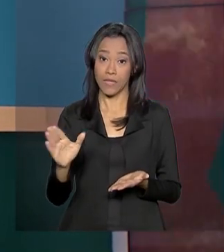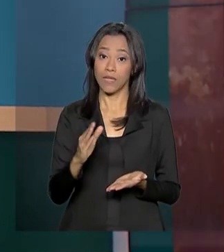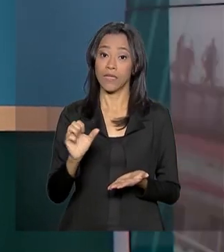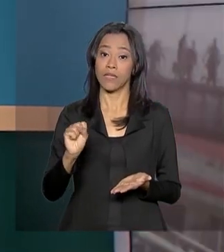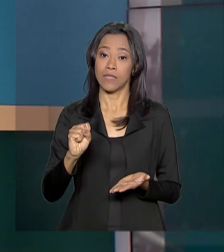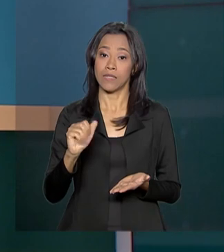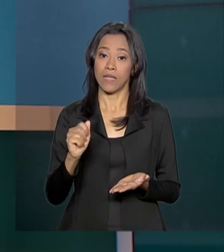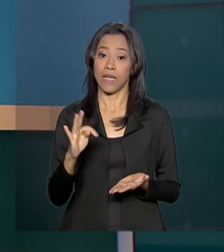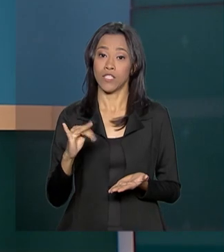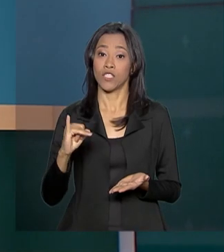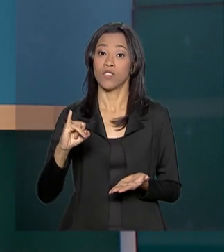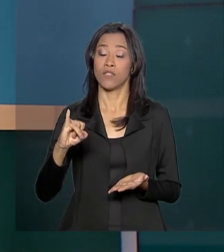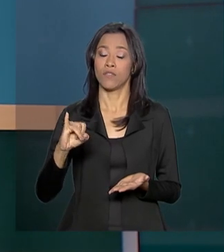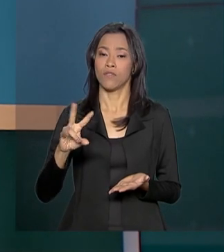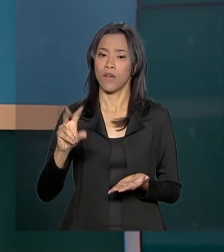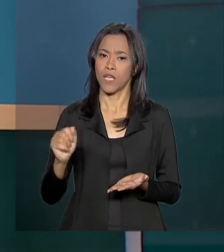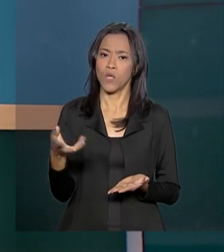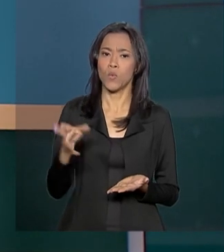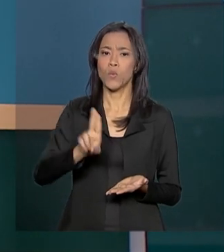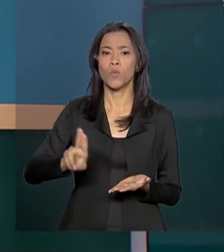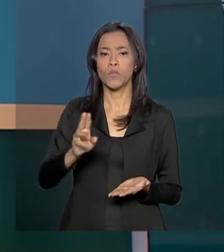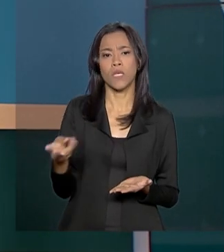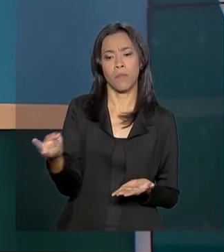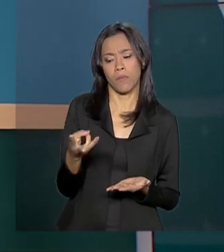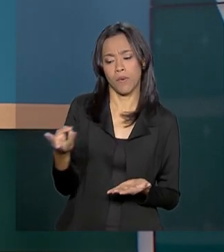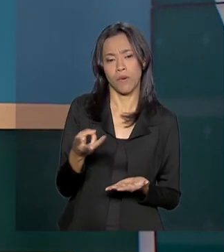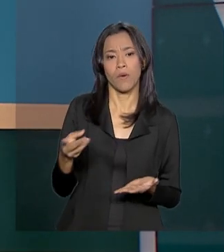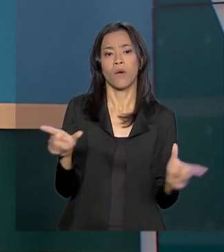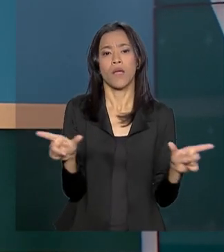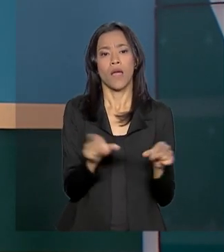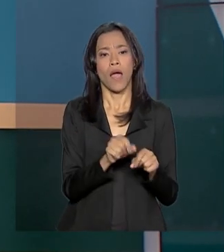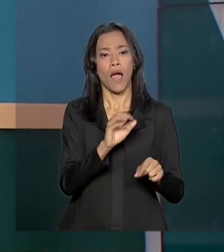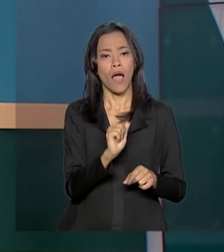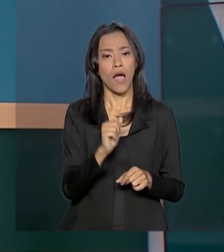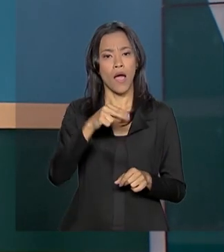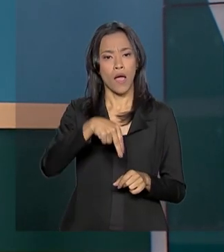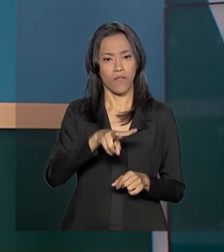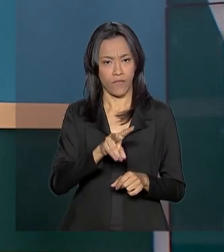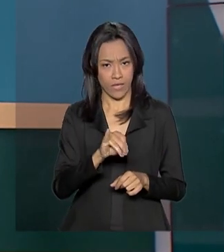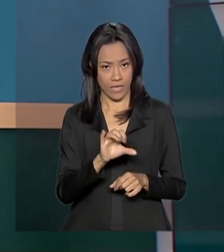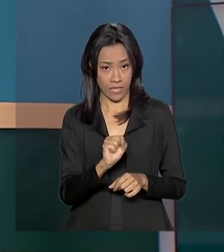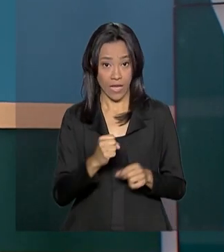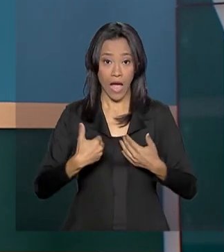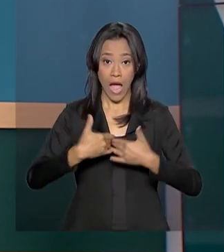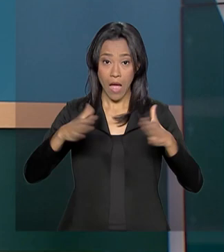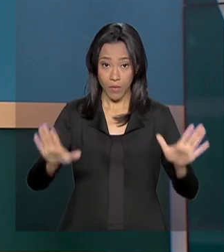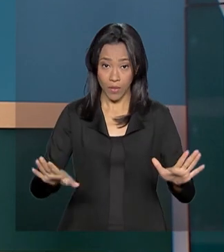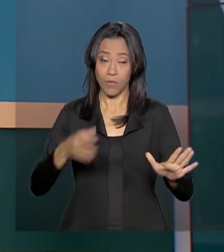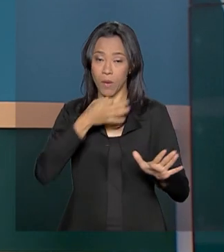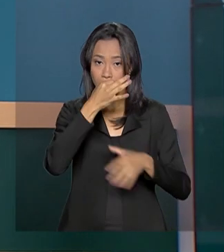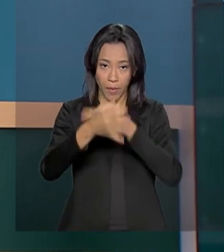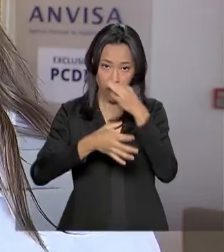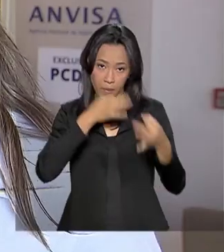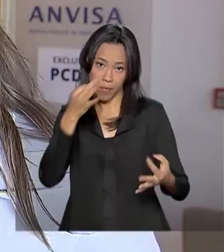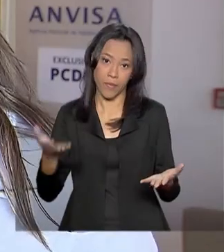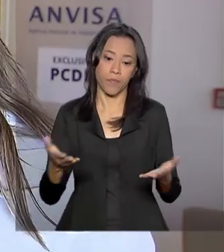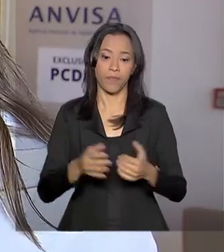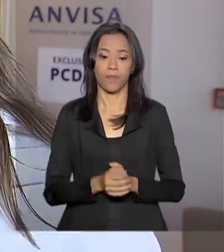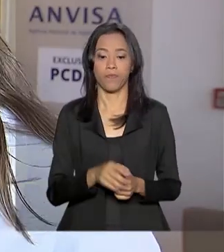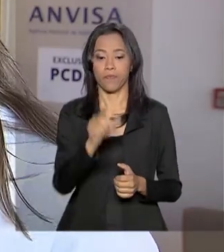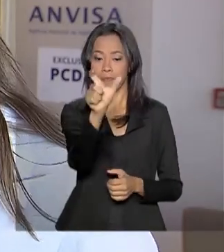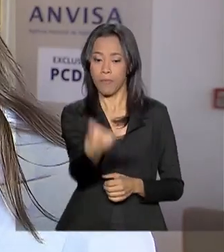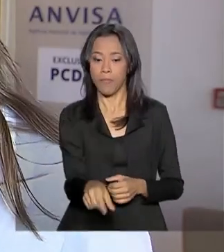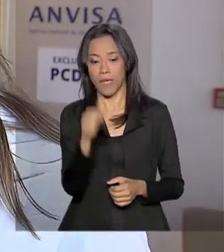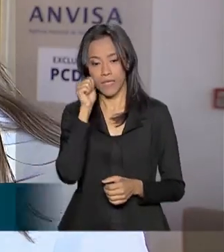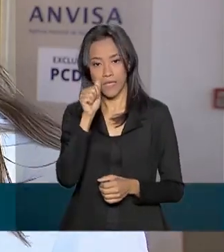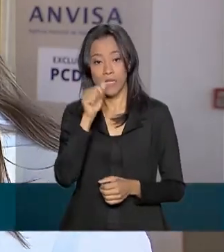A Anvisa, Agência Nacional de Vigilância Sanitária, abriu duas consultas públicas para ouvir a população sobre o assunto. Katiele